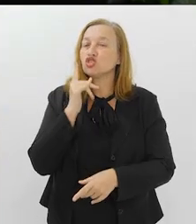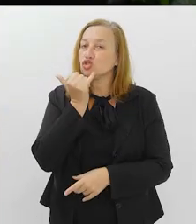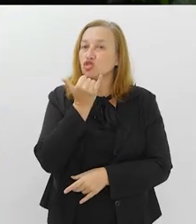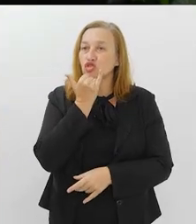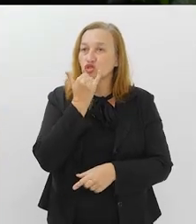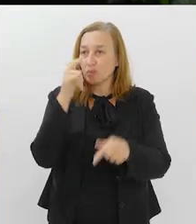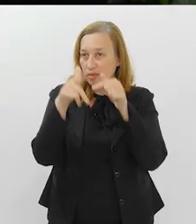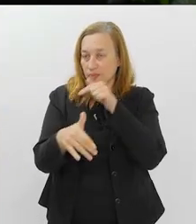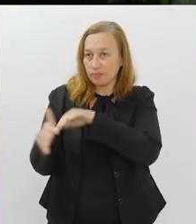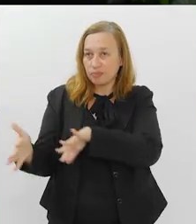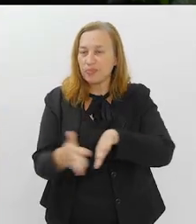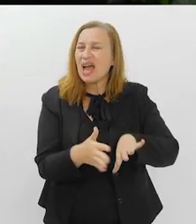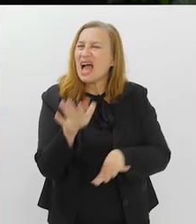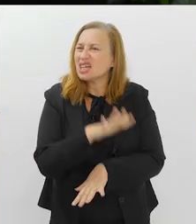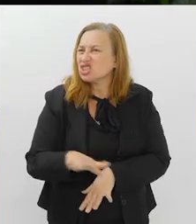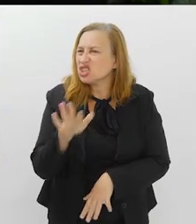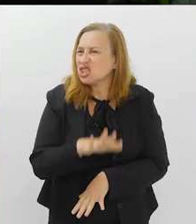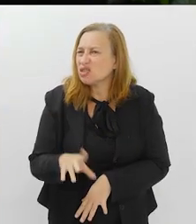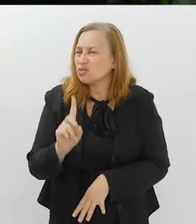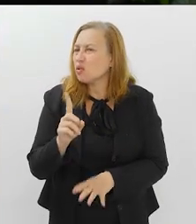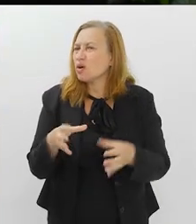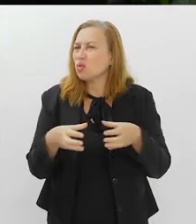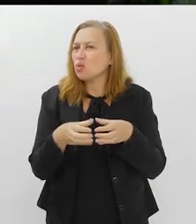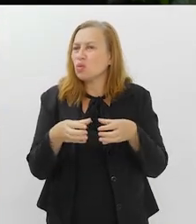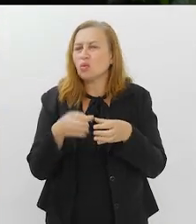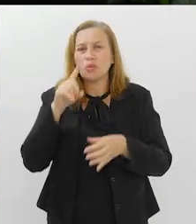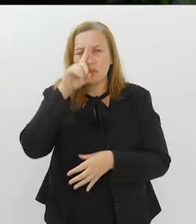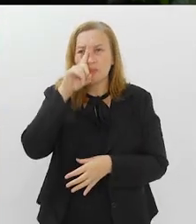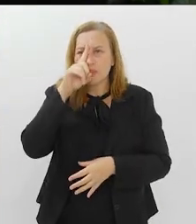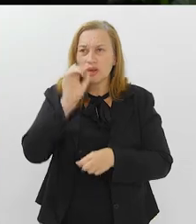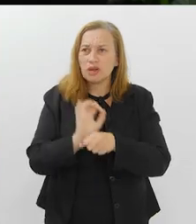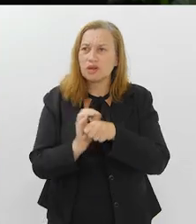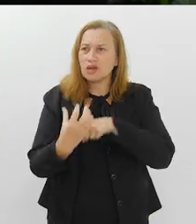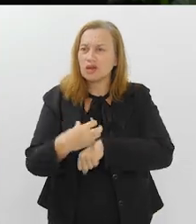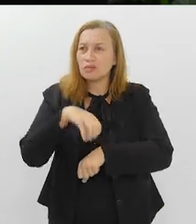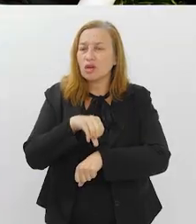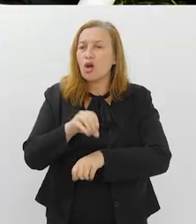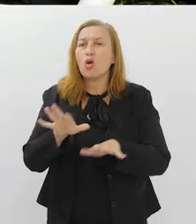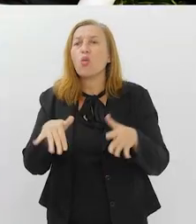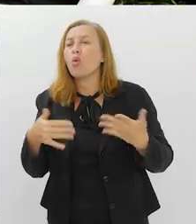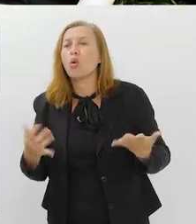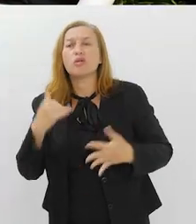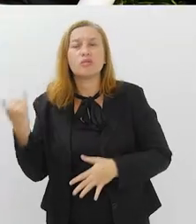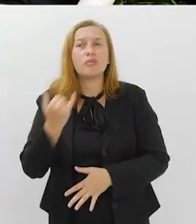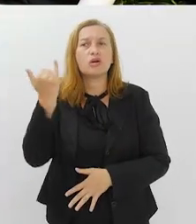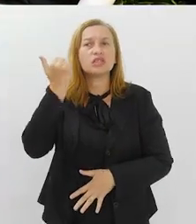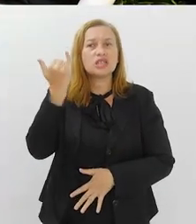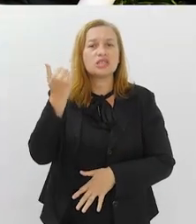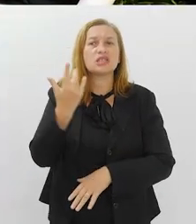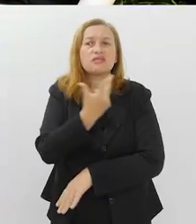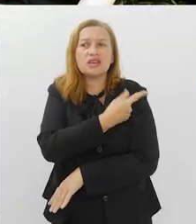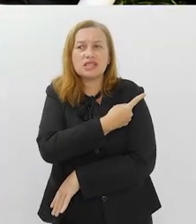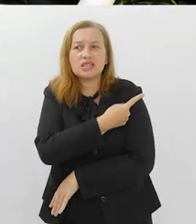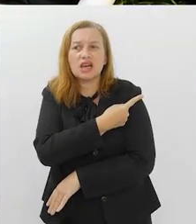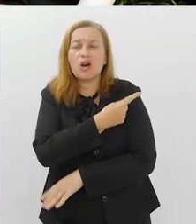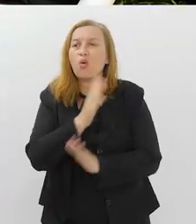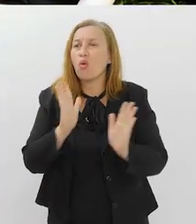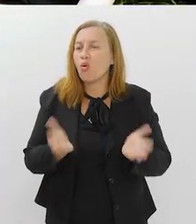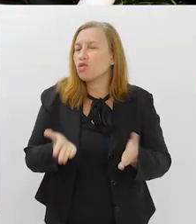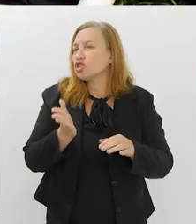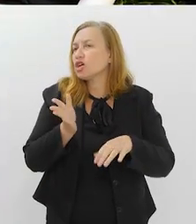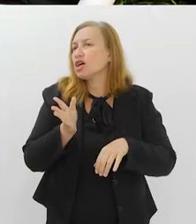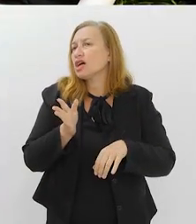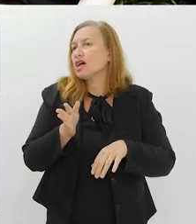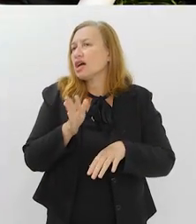interromper, as crianças não eram um grupo de risco na época da pandemia. Qual a importância de vacinar as crianças